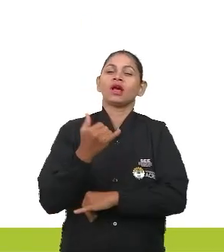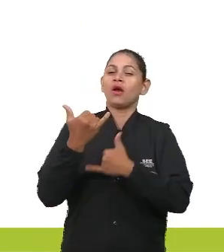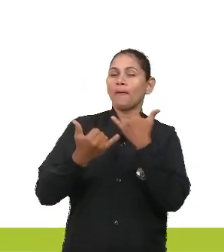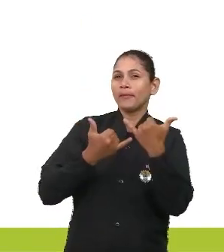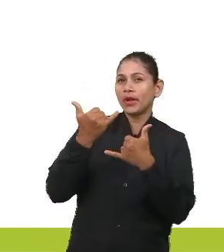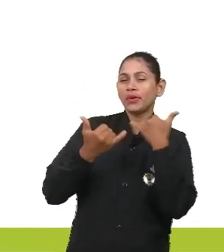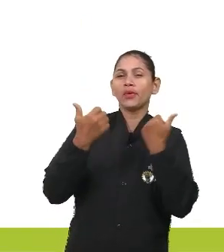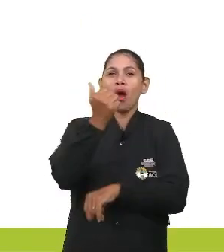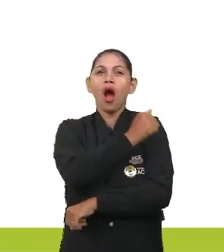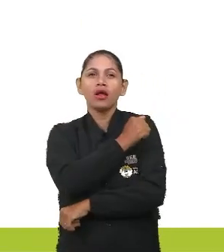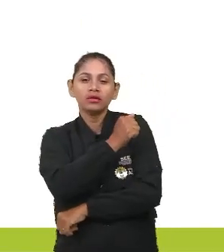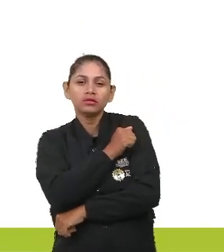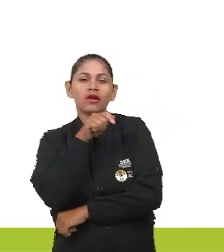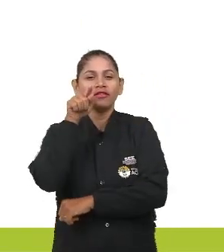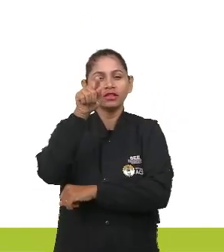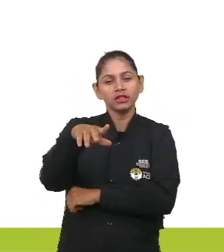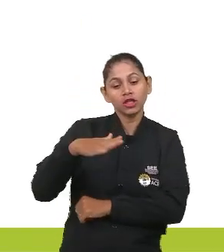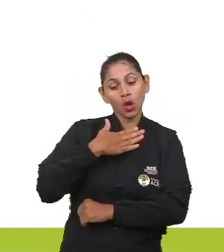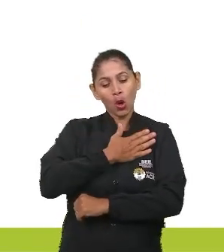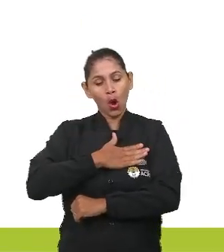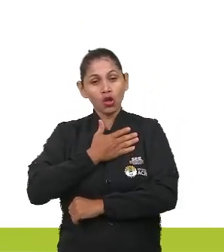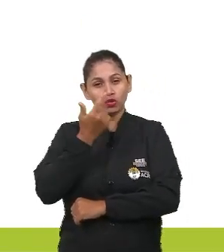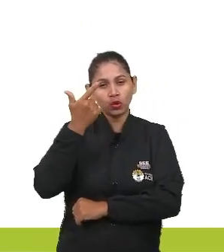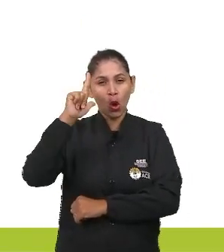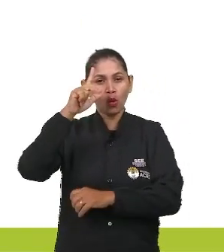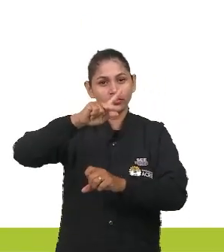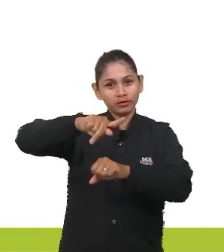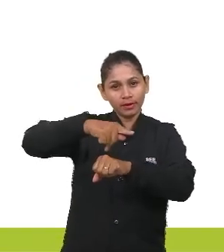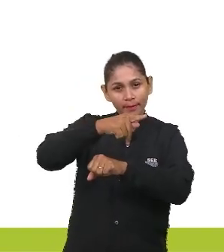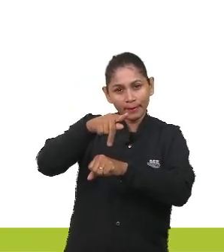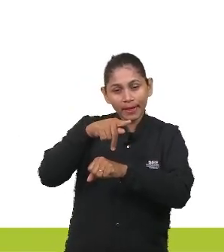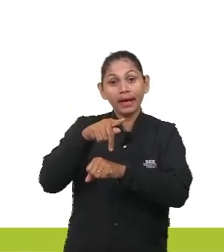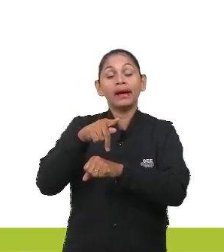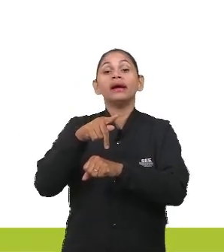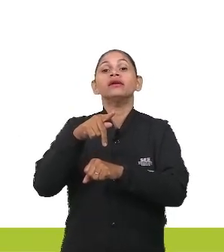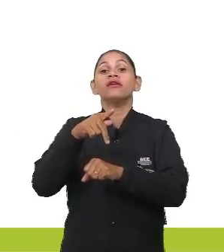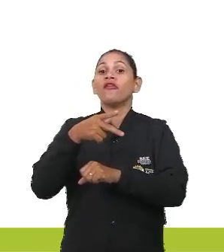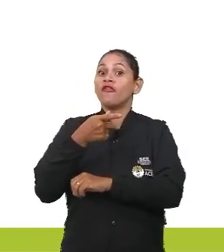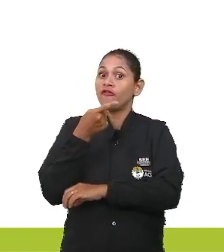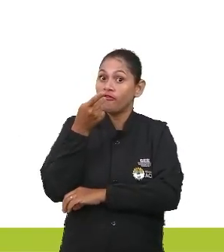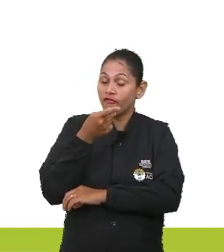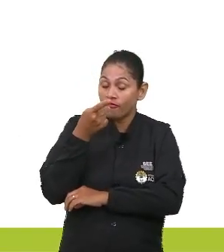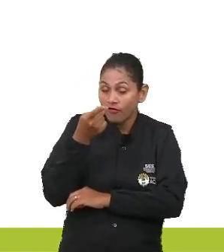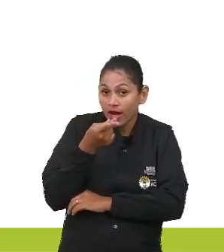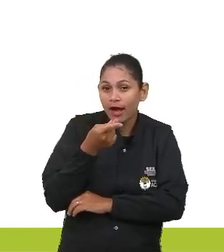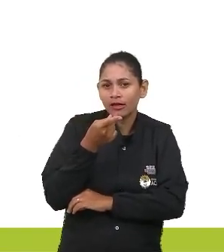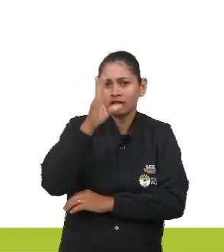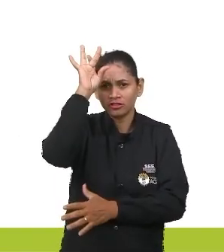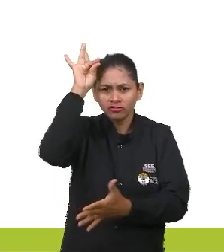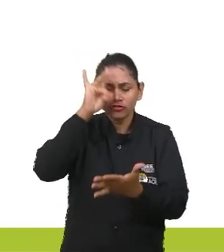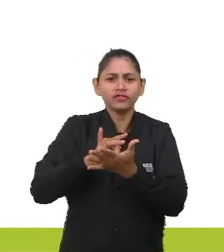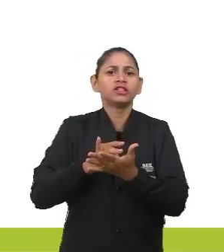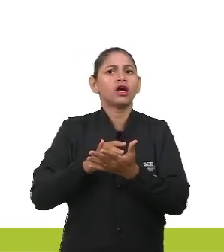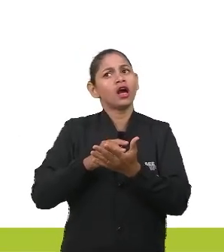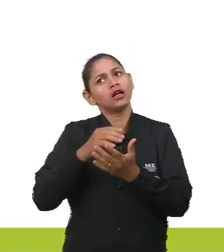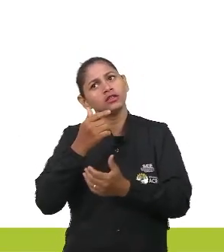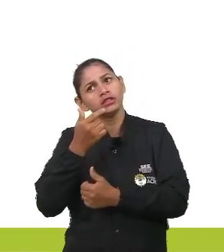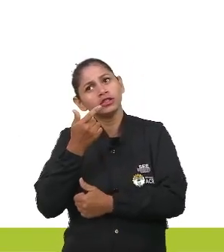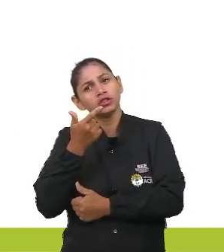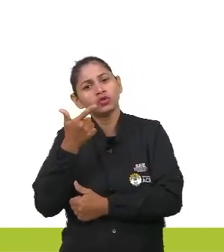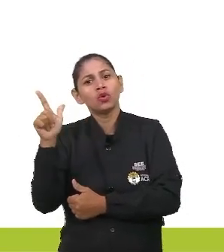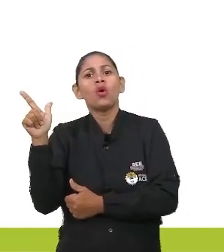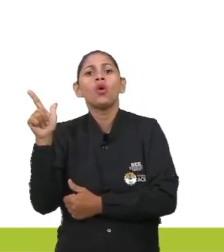você goste de algum outro país, cite a realidade de outro país, é necessário que você